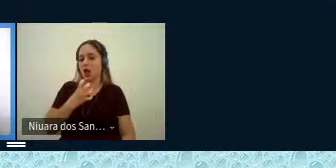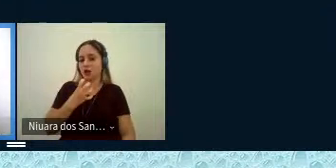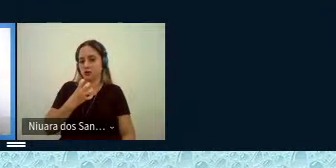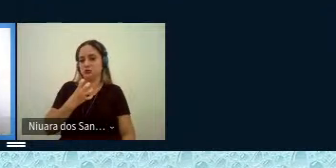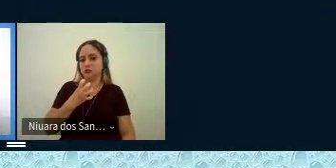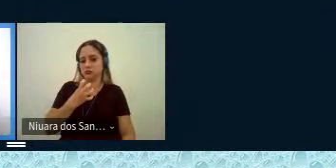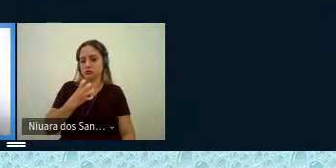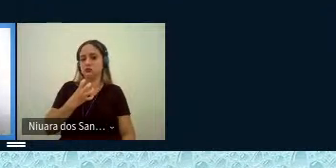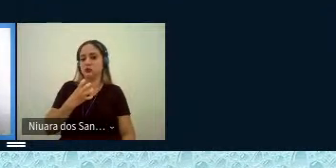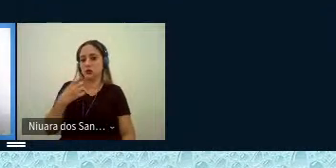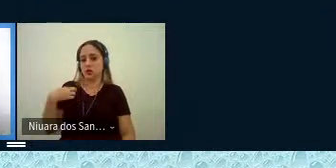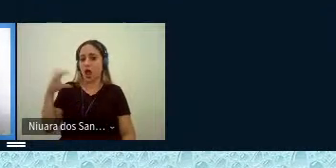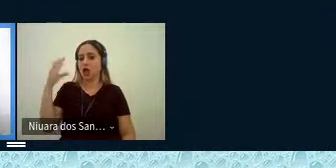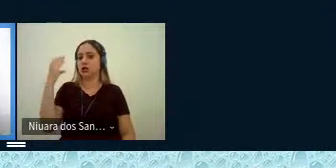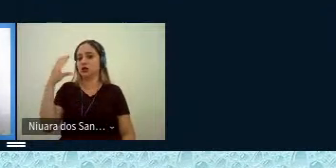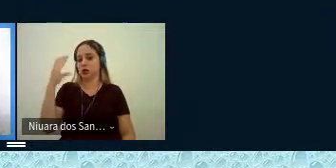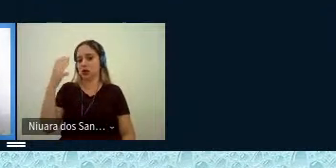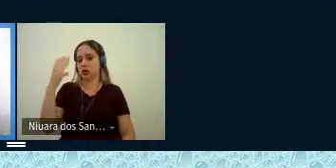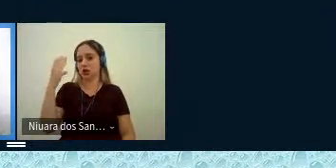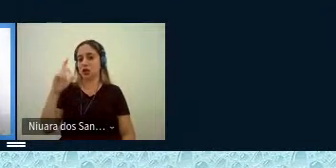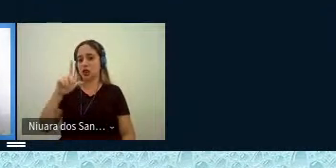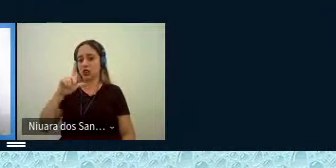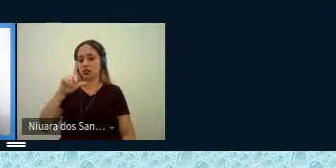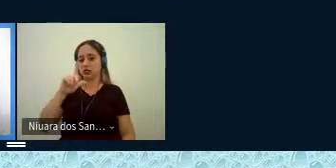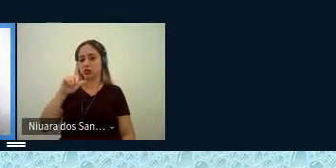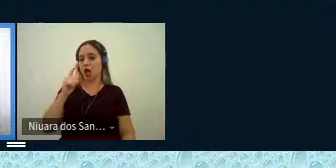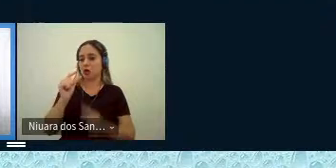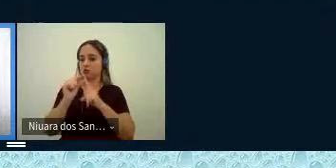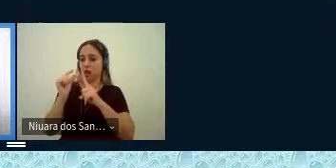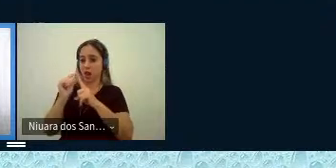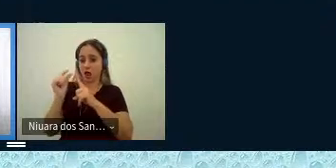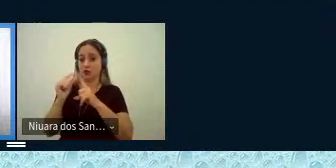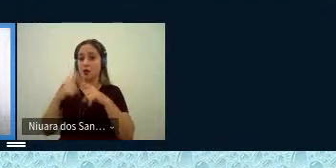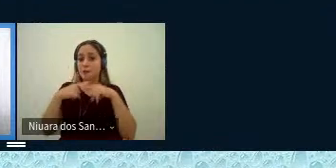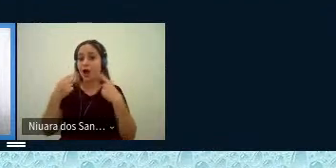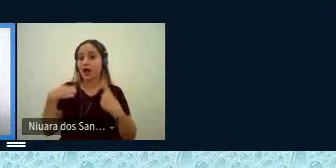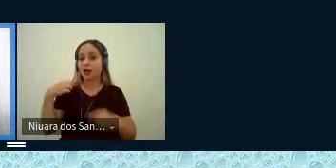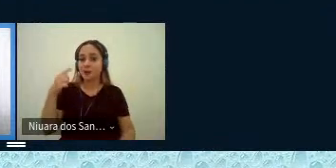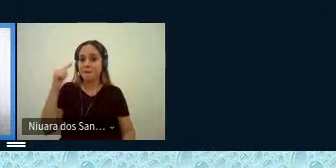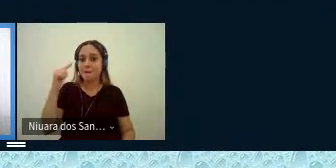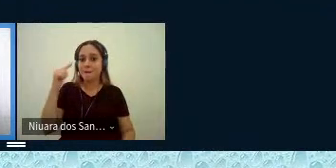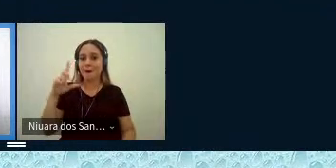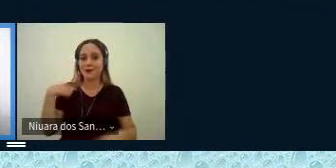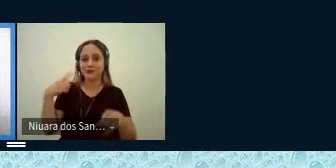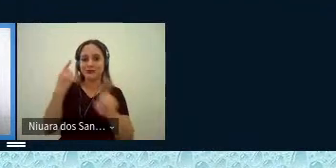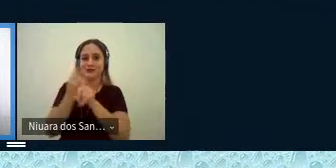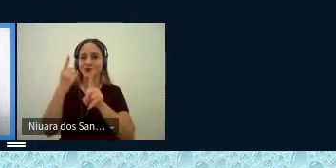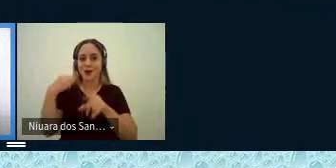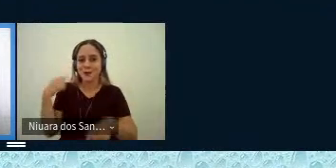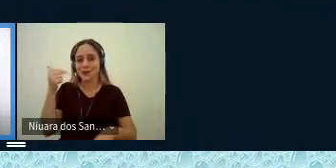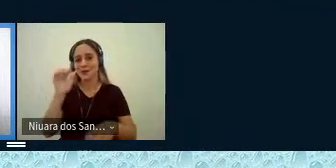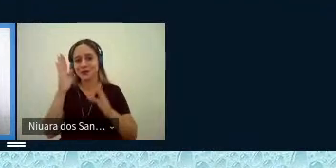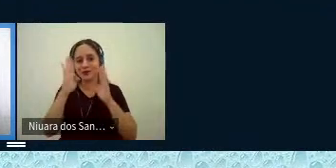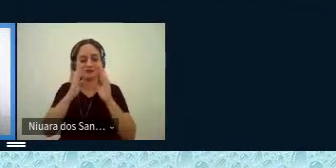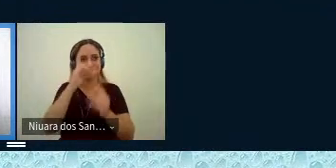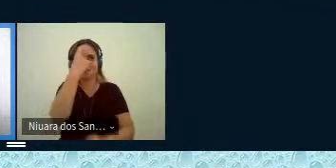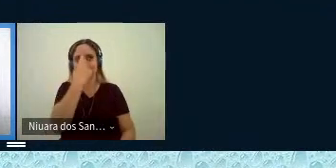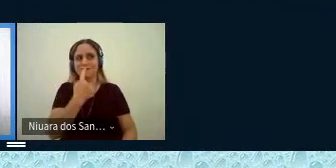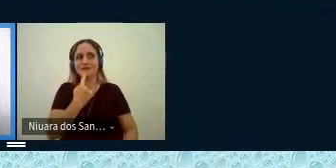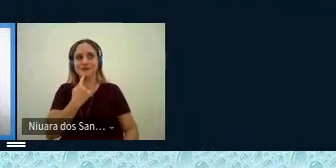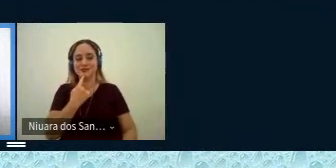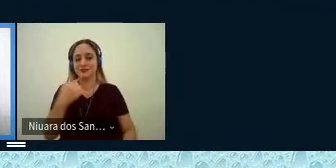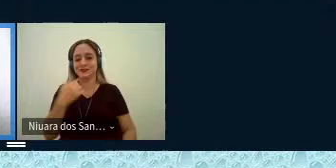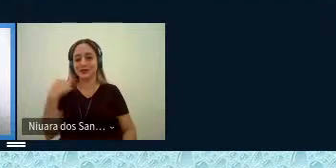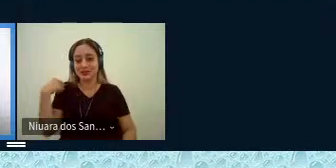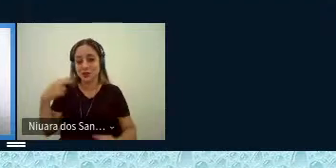Abraçando a ciência da lexicografia e depois ela descobre outras facetas da tradução e do